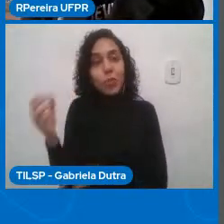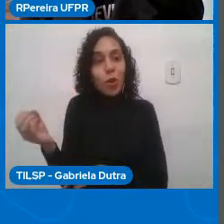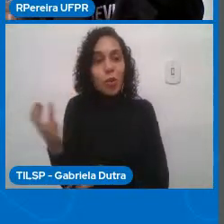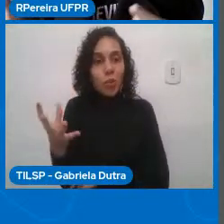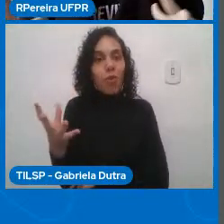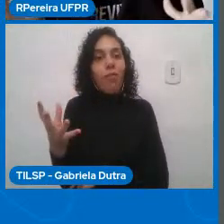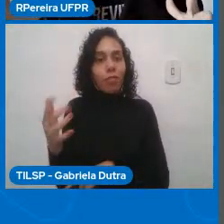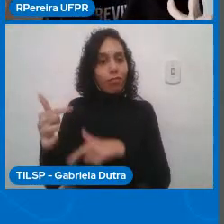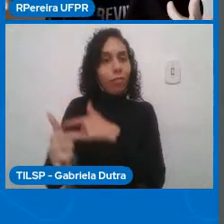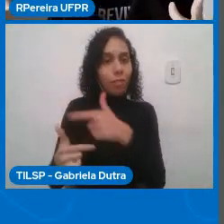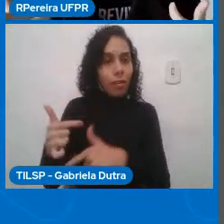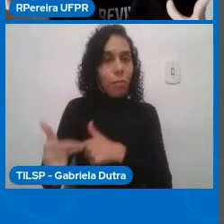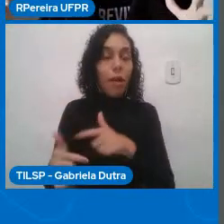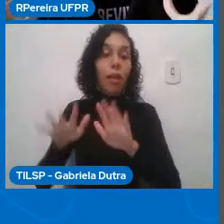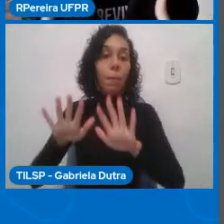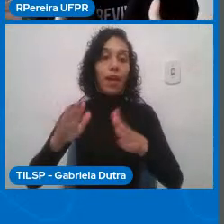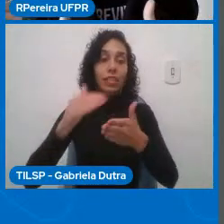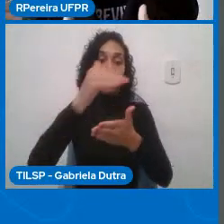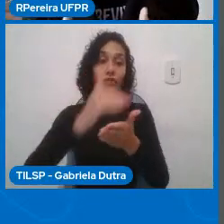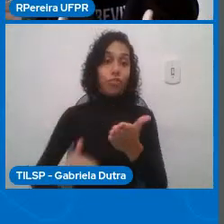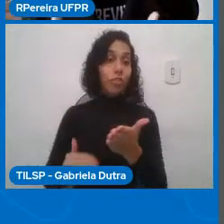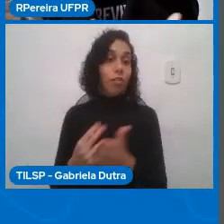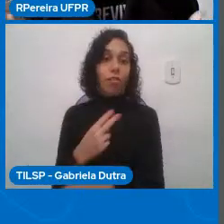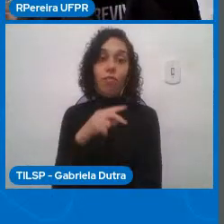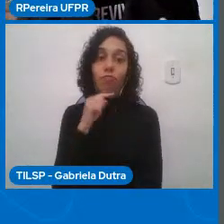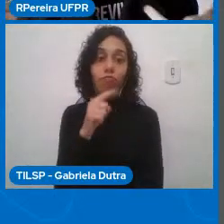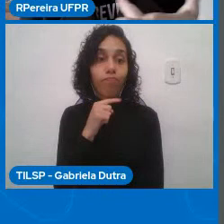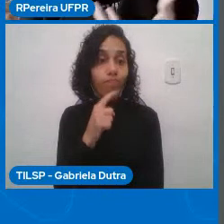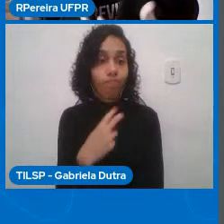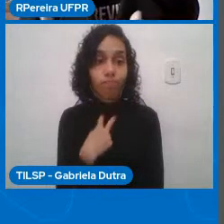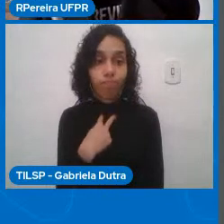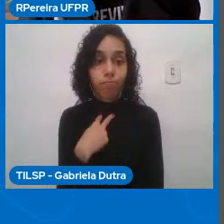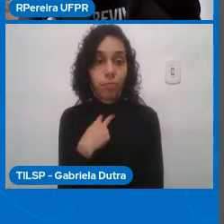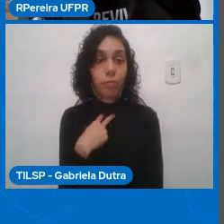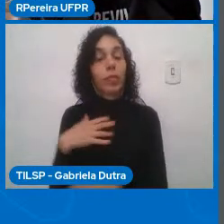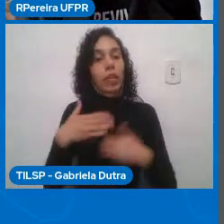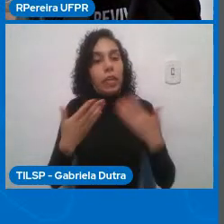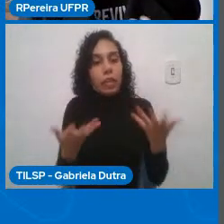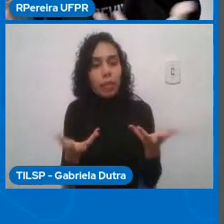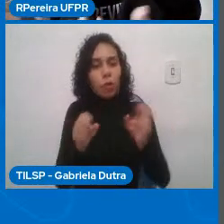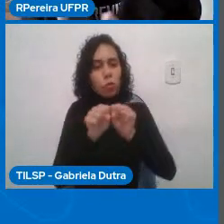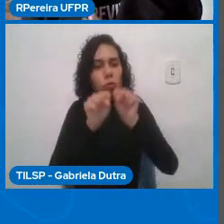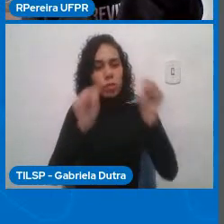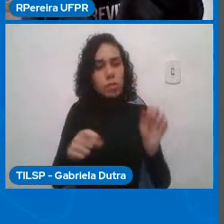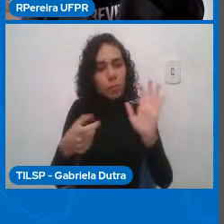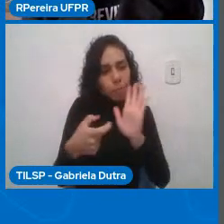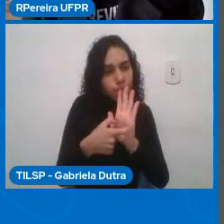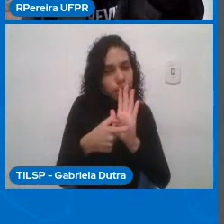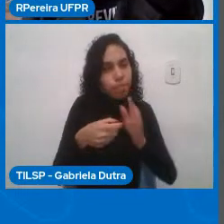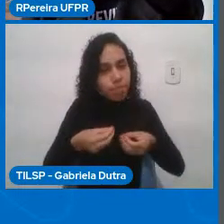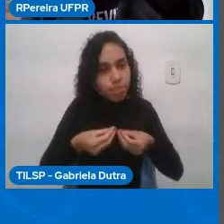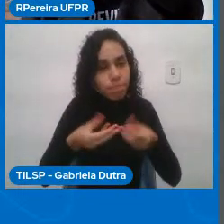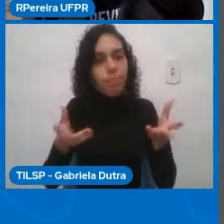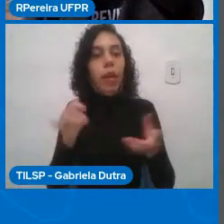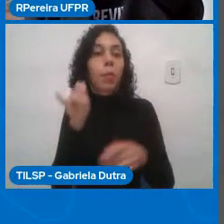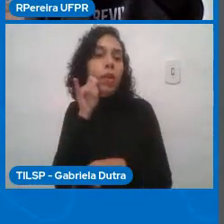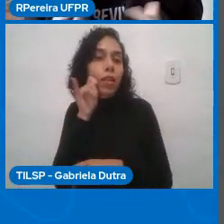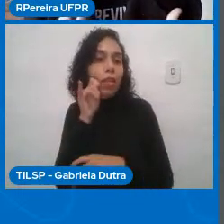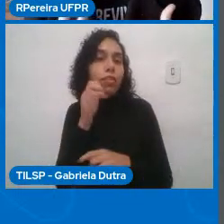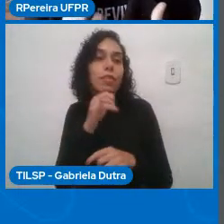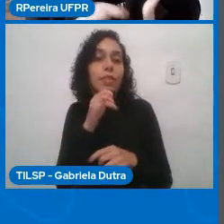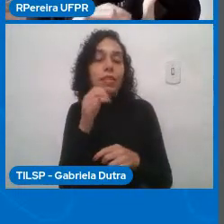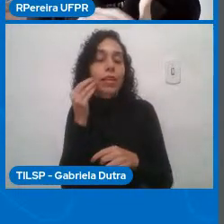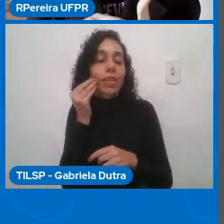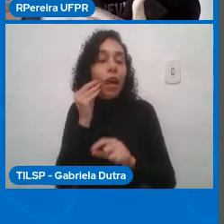foi lançado um sistema para regulamentar toda uma atividade